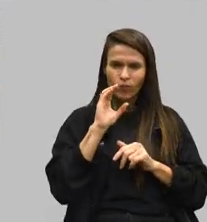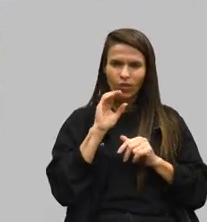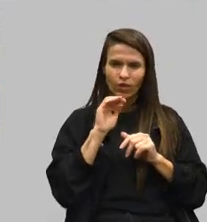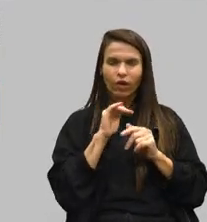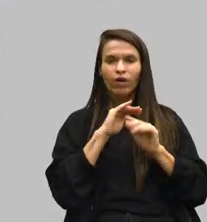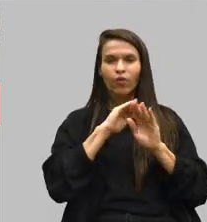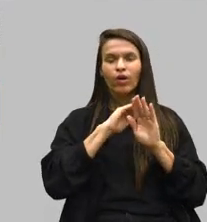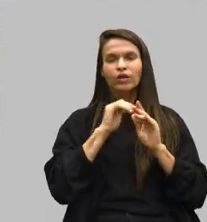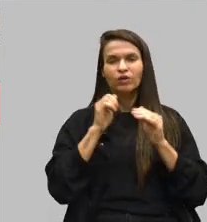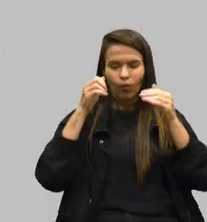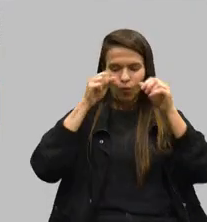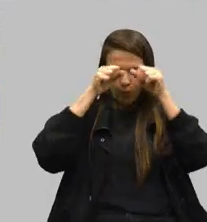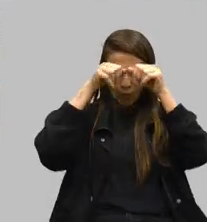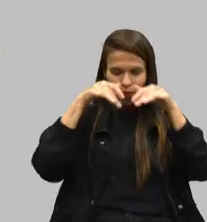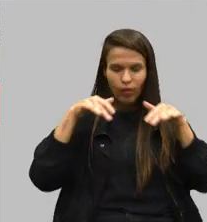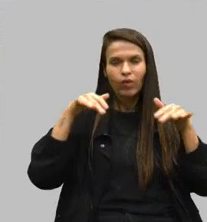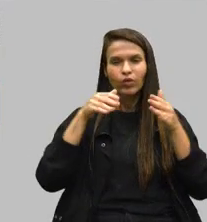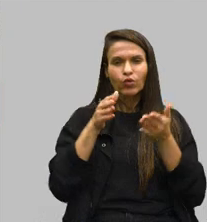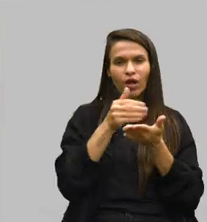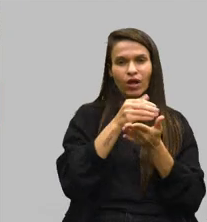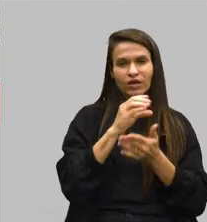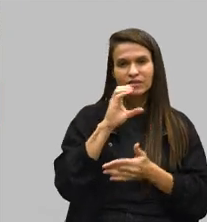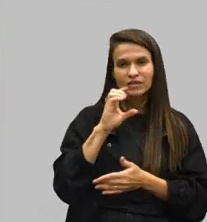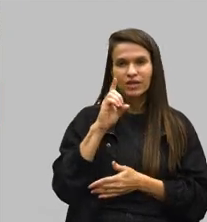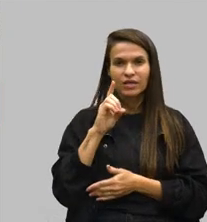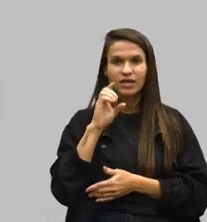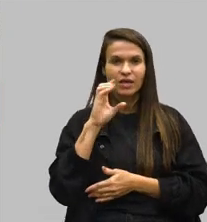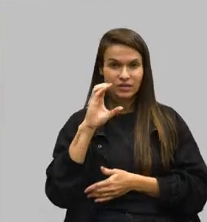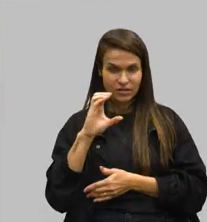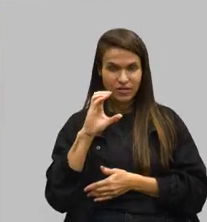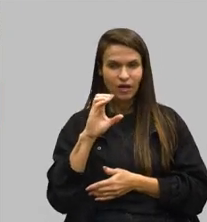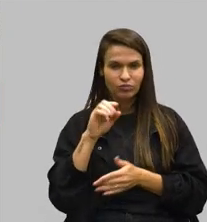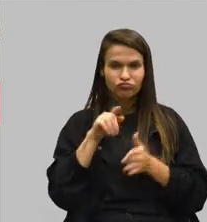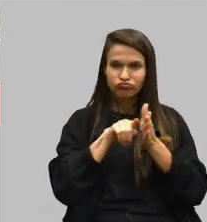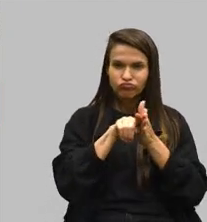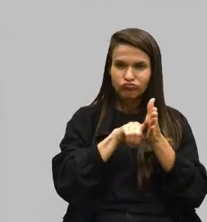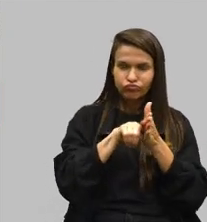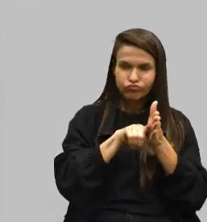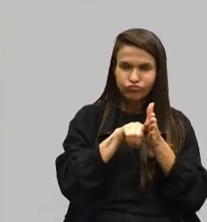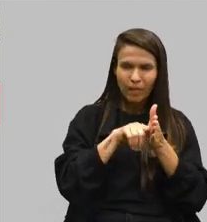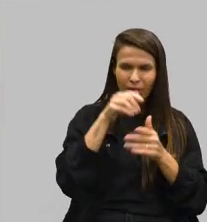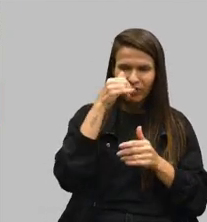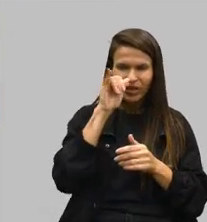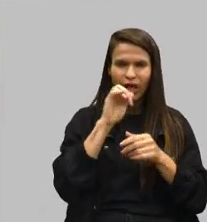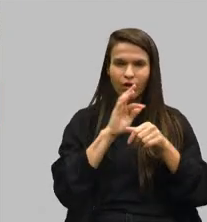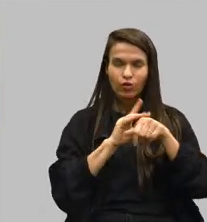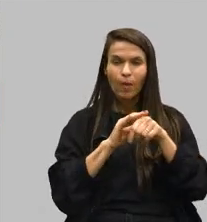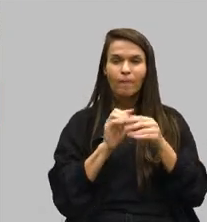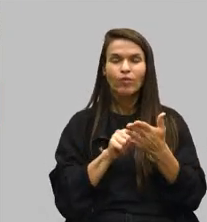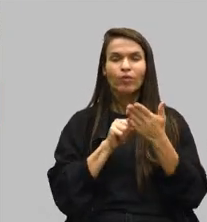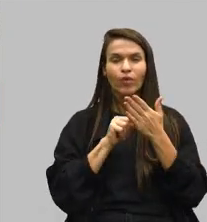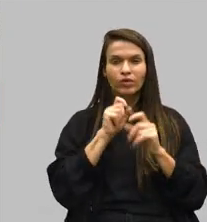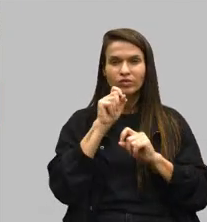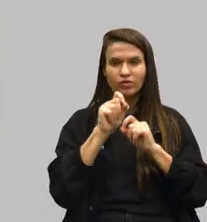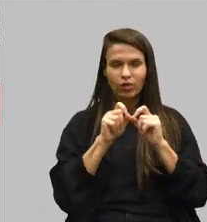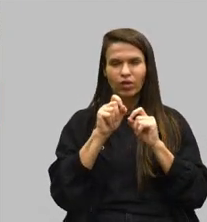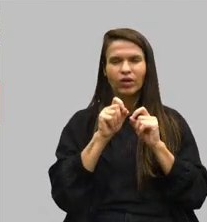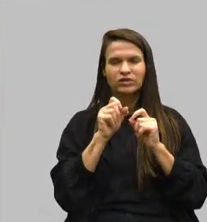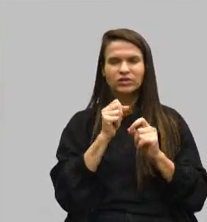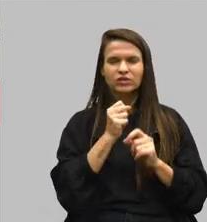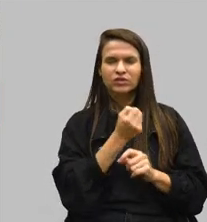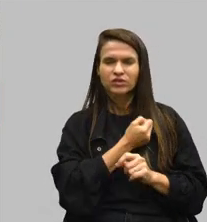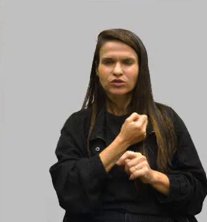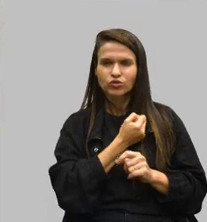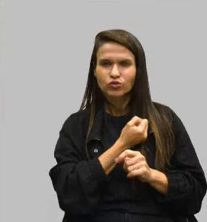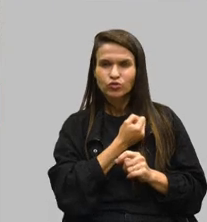ao autismo, dados do CDC, que é o controle de diagnóstico e prevenção de doenças, nos aponta que essa estatística tende